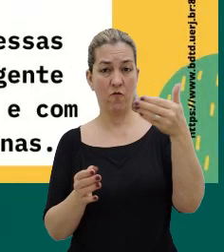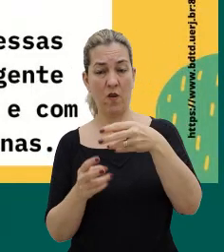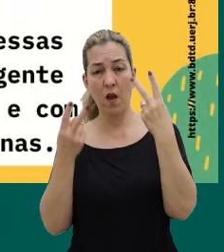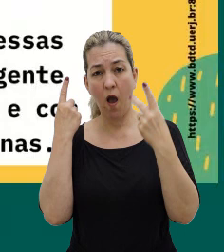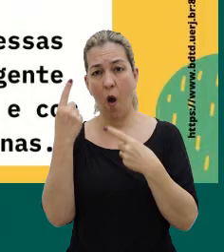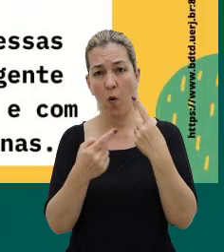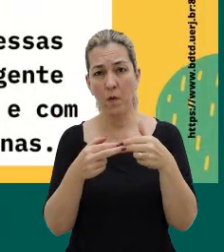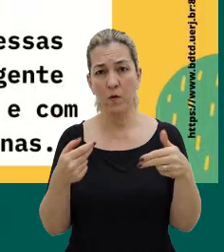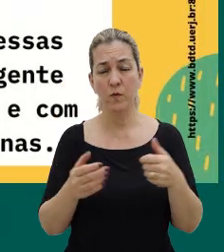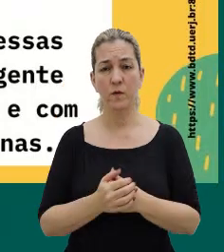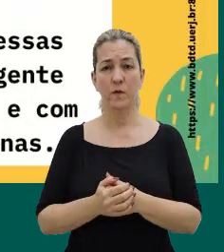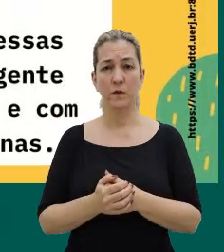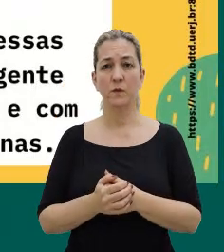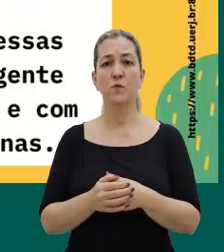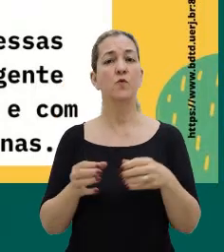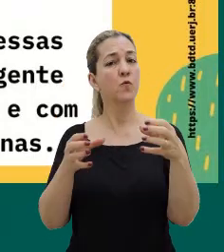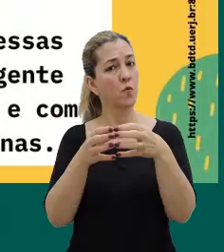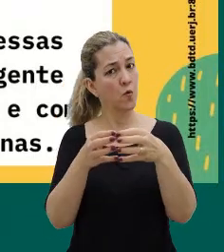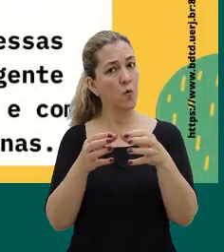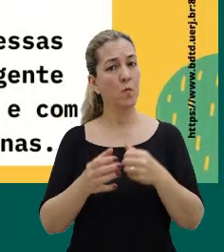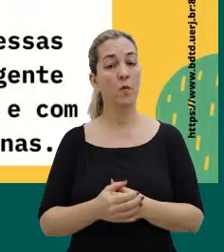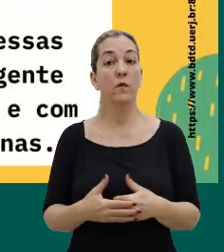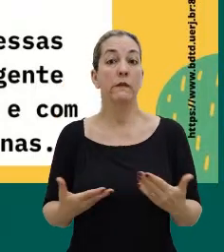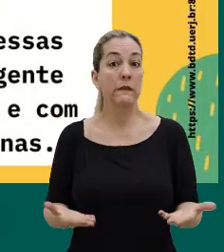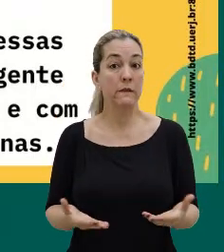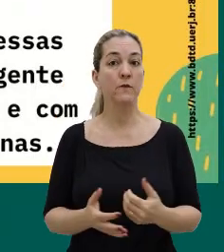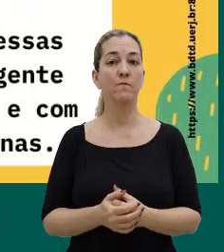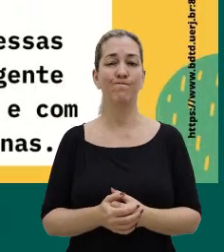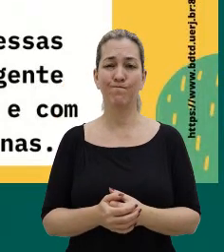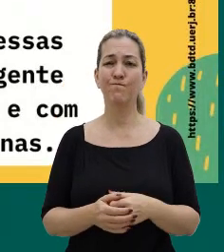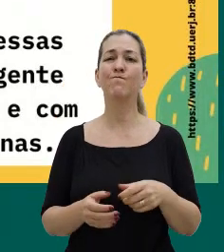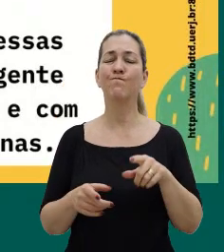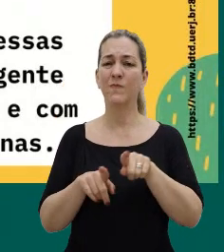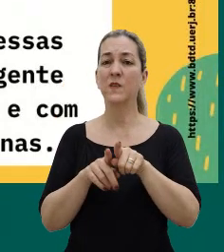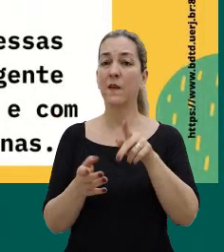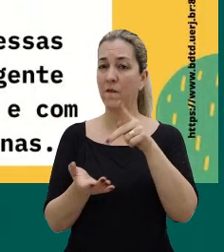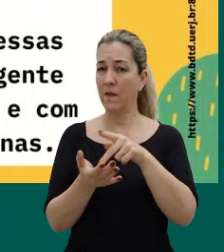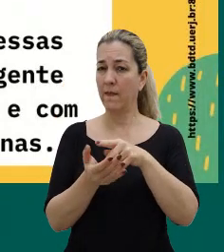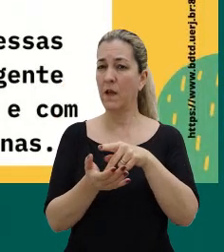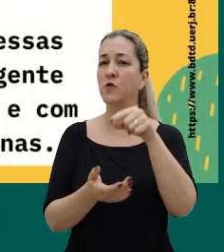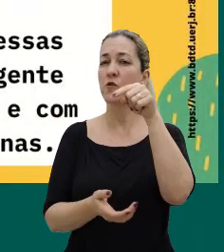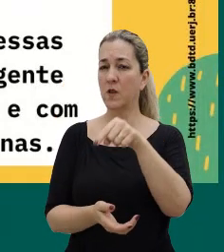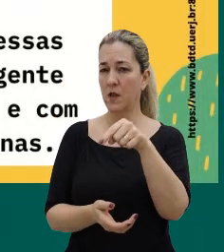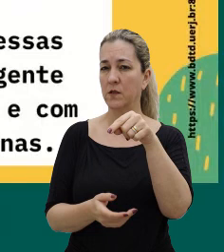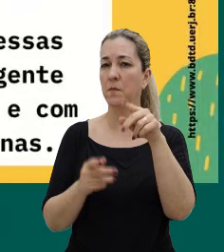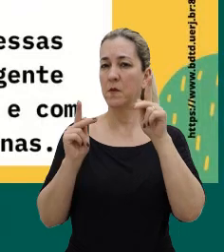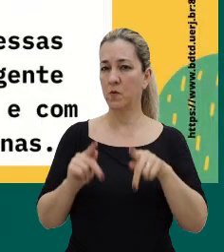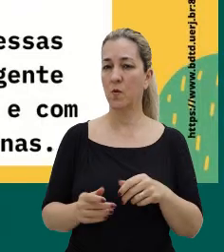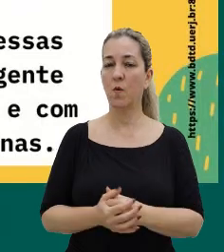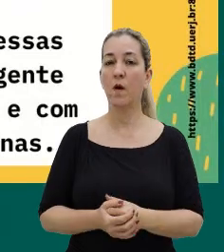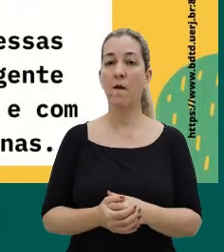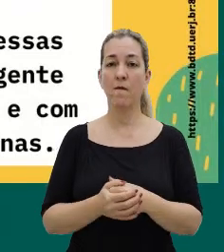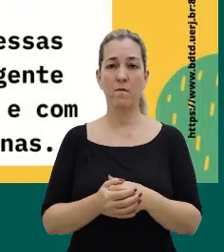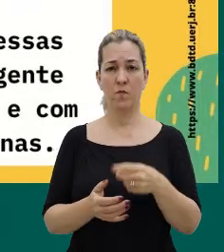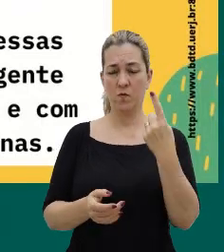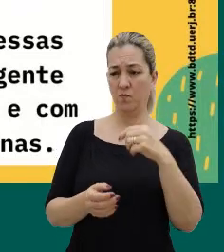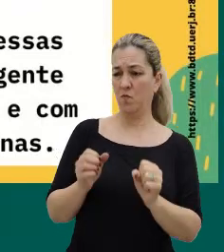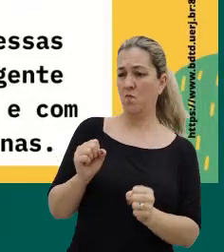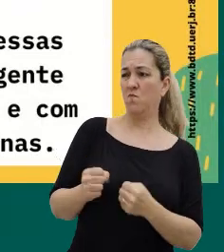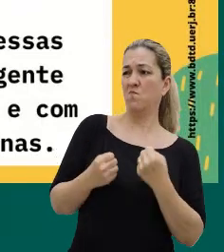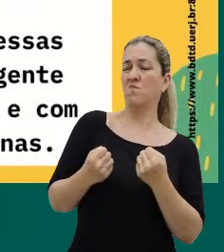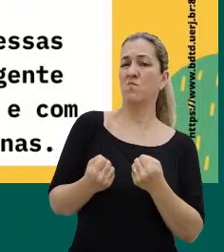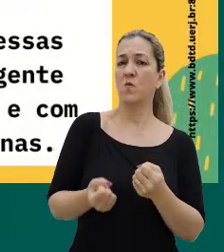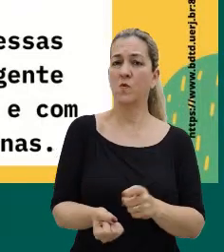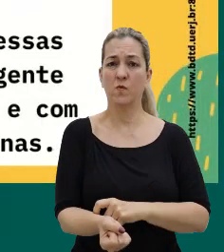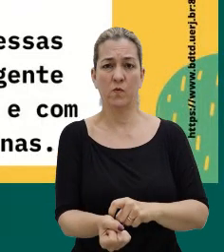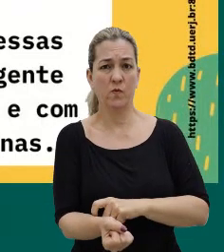que é de uma realidade de um coletivo, né, mas que pertence à realidade desse sujeito, vai se criando uma certa tensão